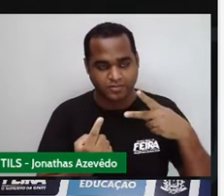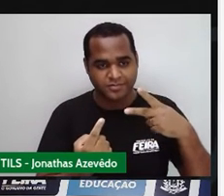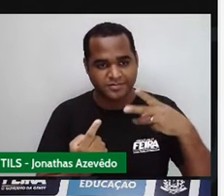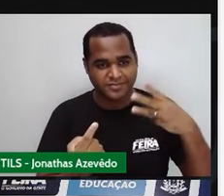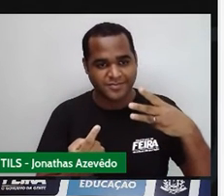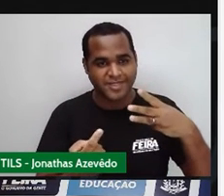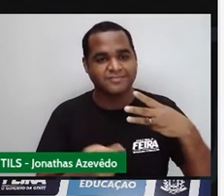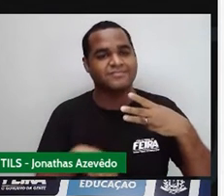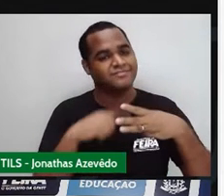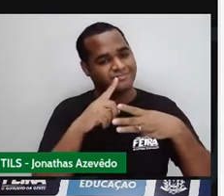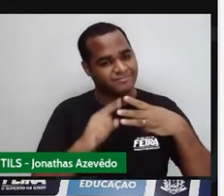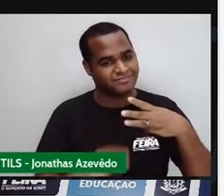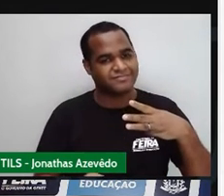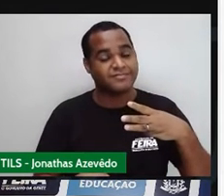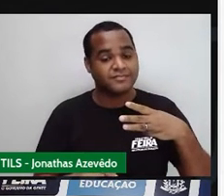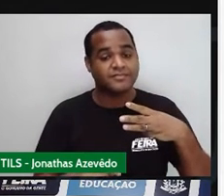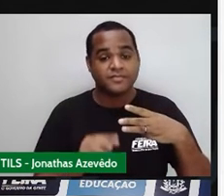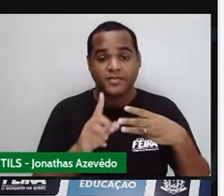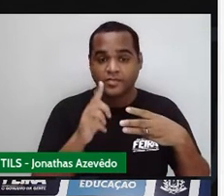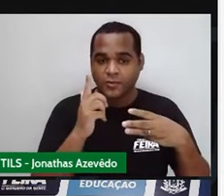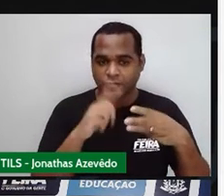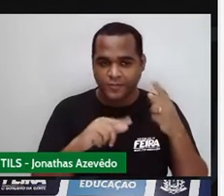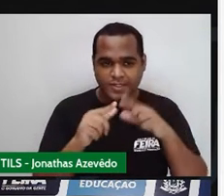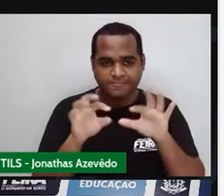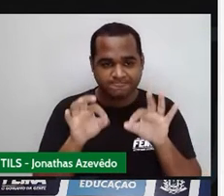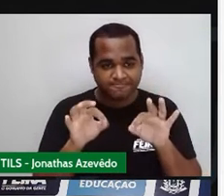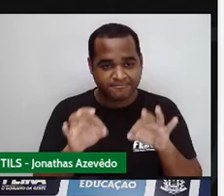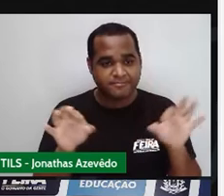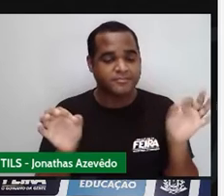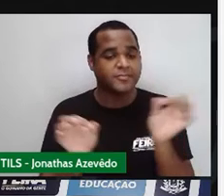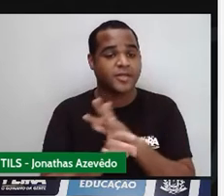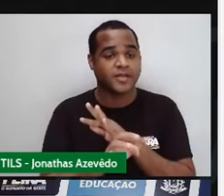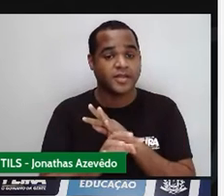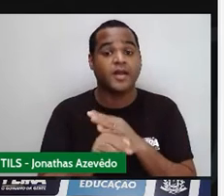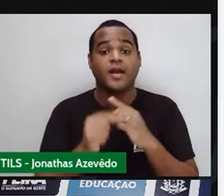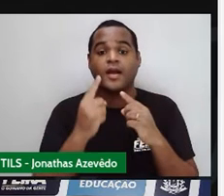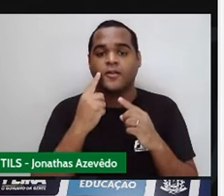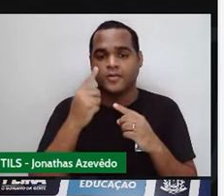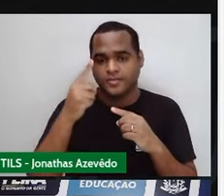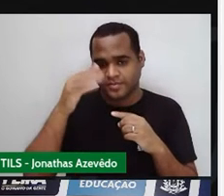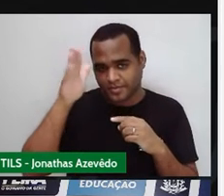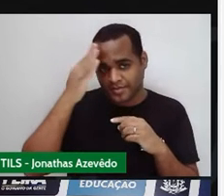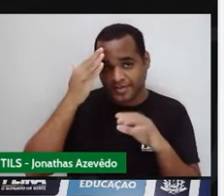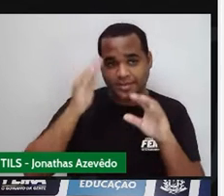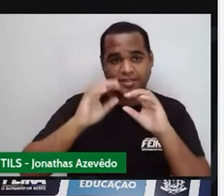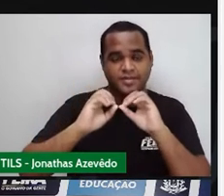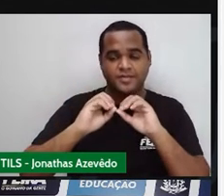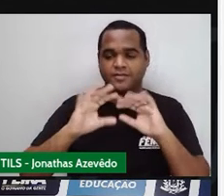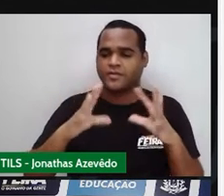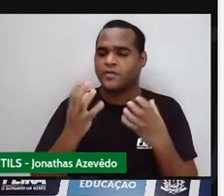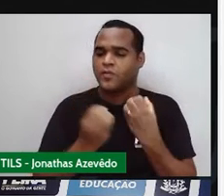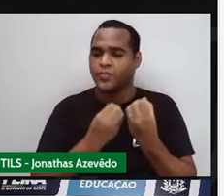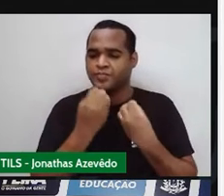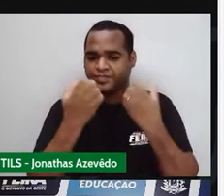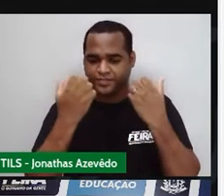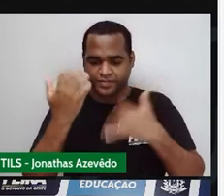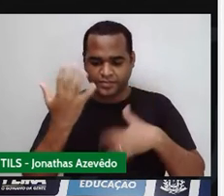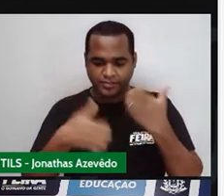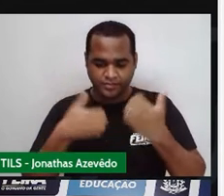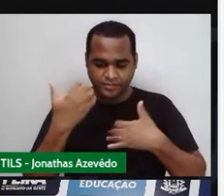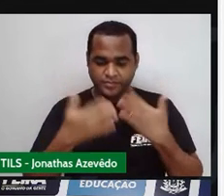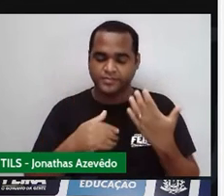depois o 3. Fazendo isso daí, a gente vai conseguir entender, tá? Como chegar